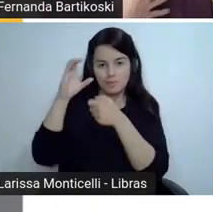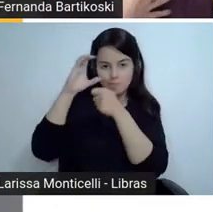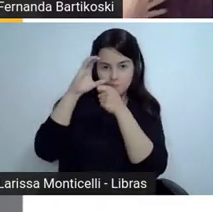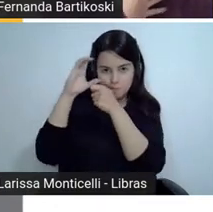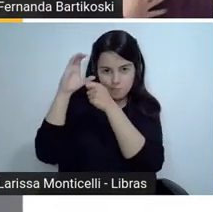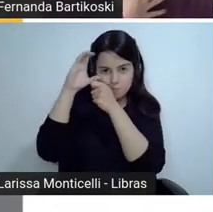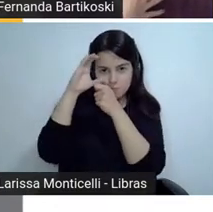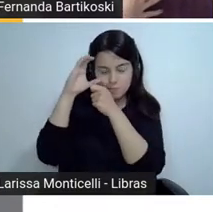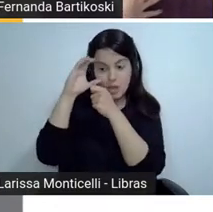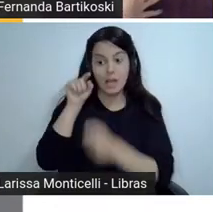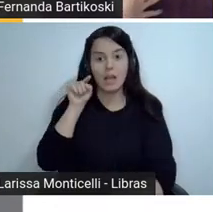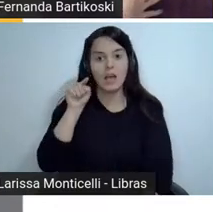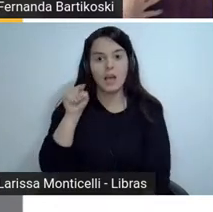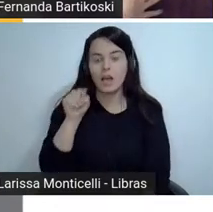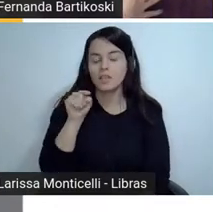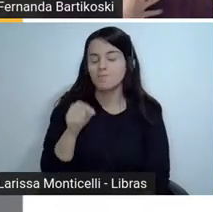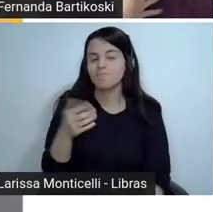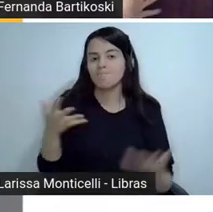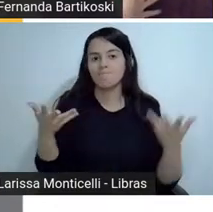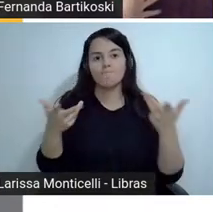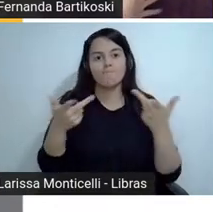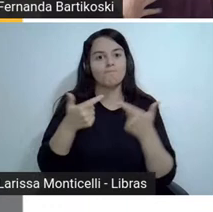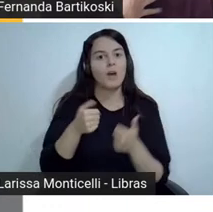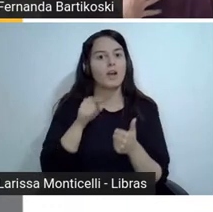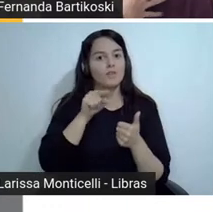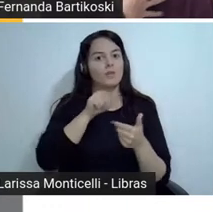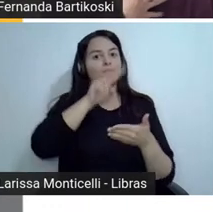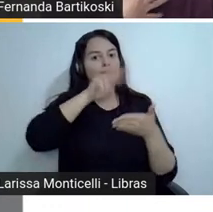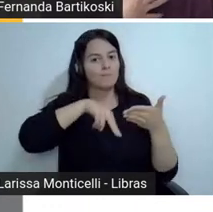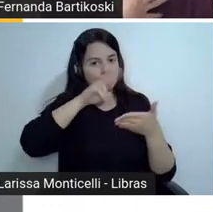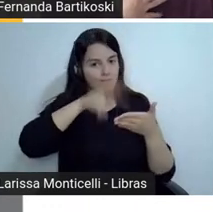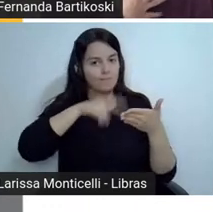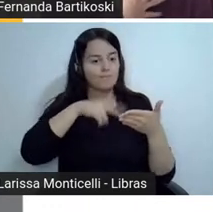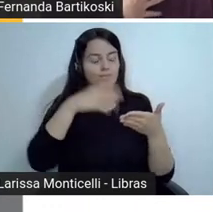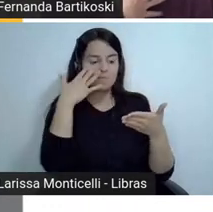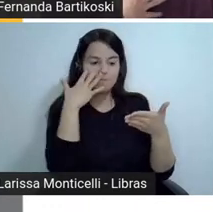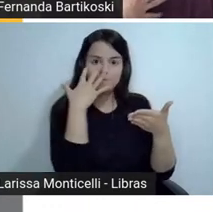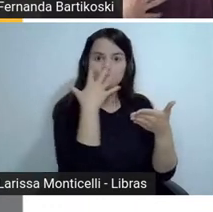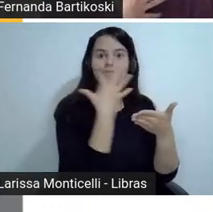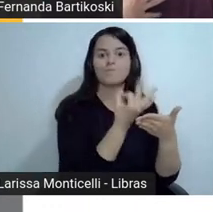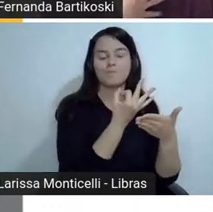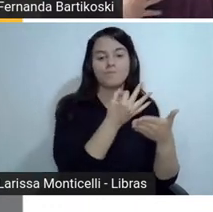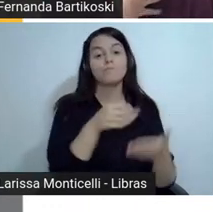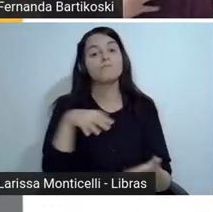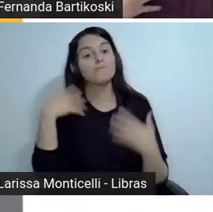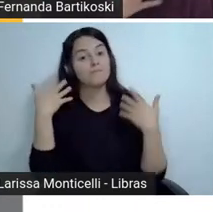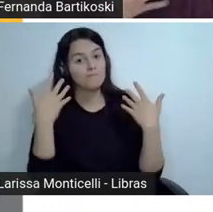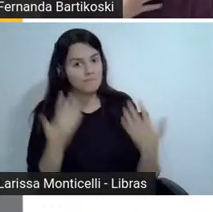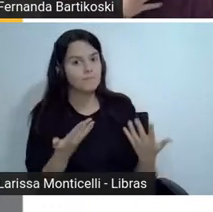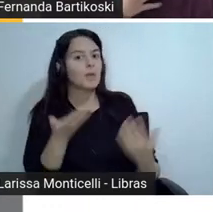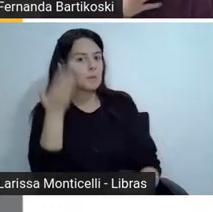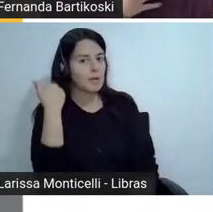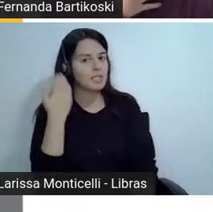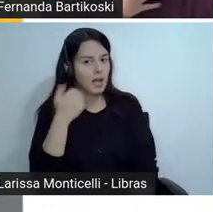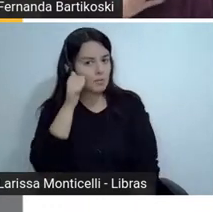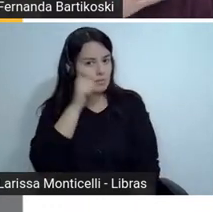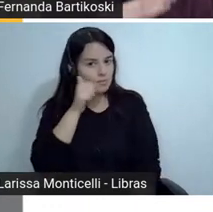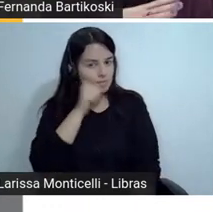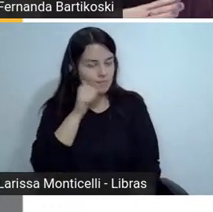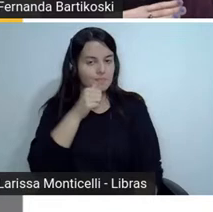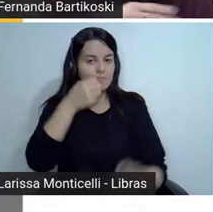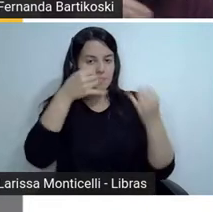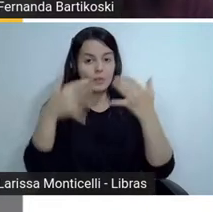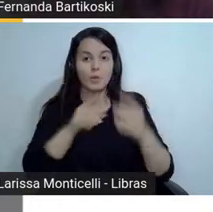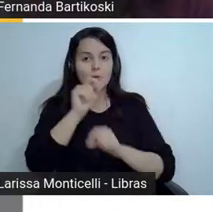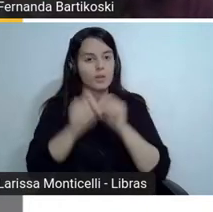a minha caminhada como leitora começou lendo Sherlock Holmes, lendo Agatha Christie, eu tenho essa memória afetiva